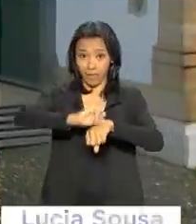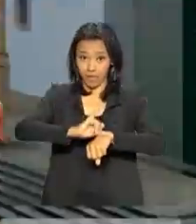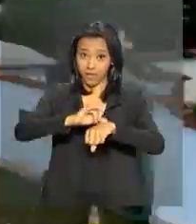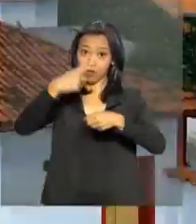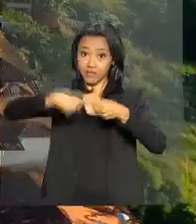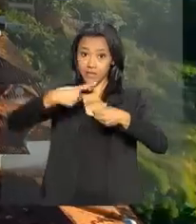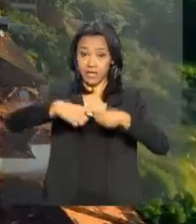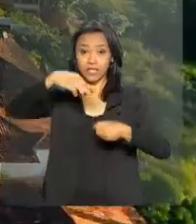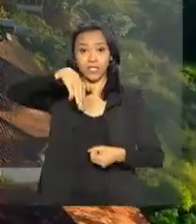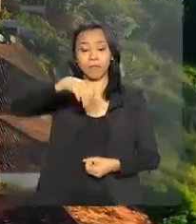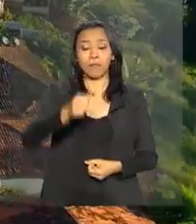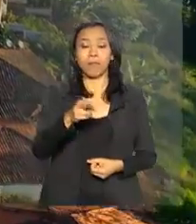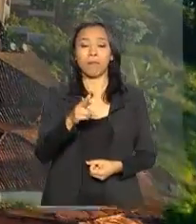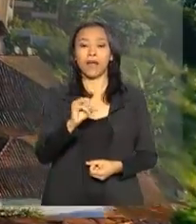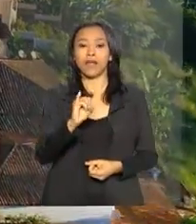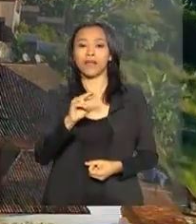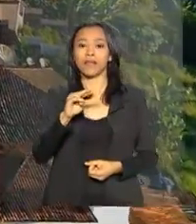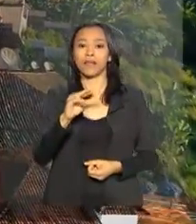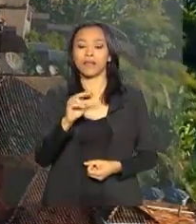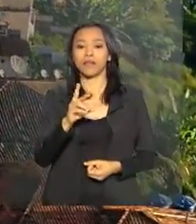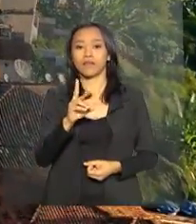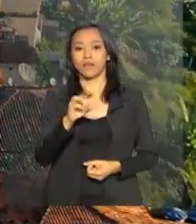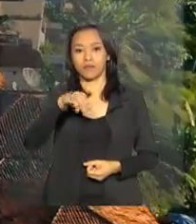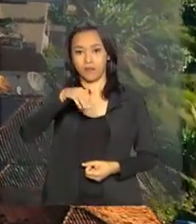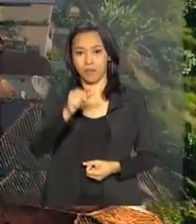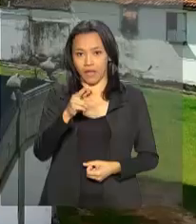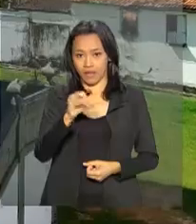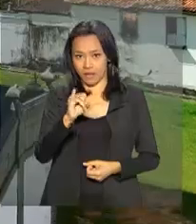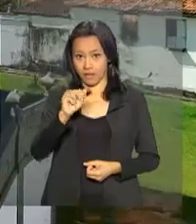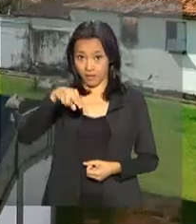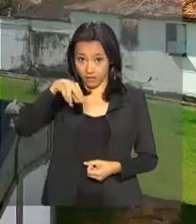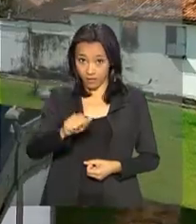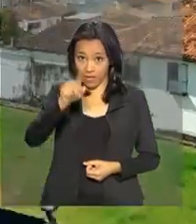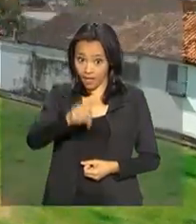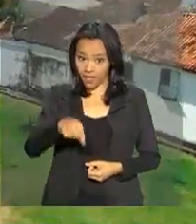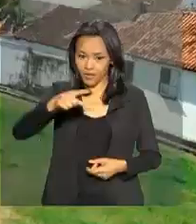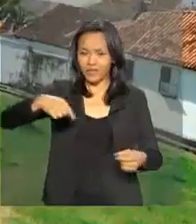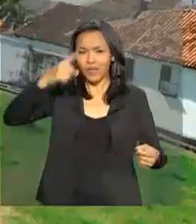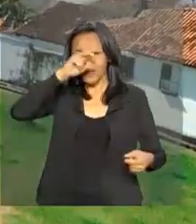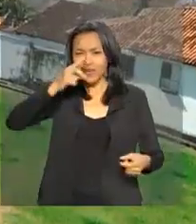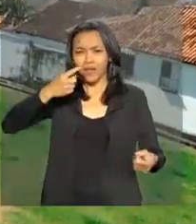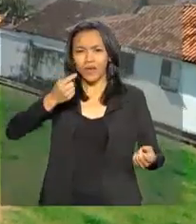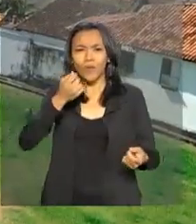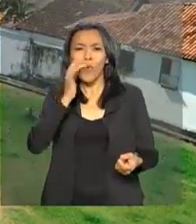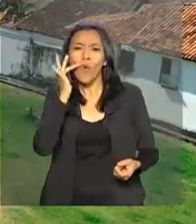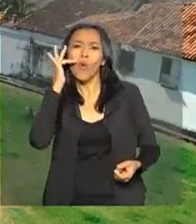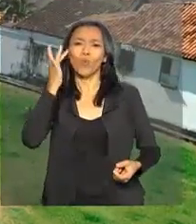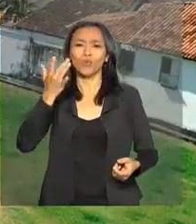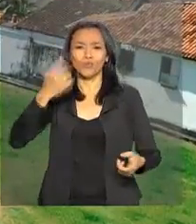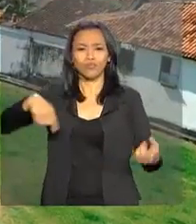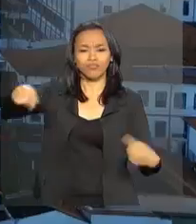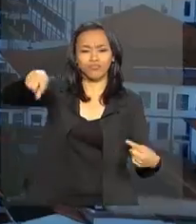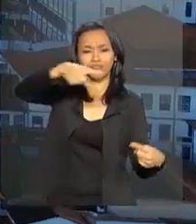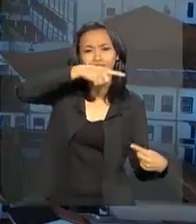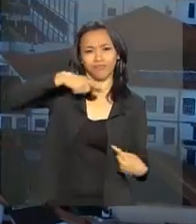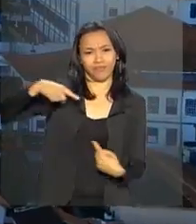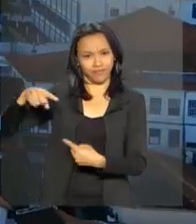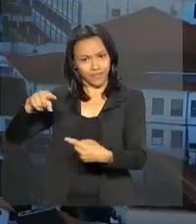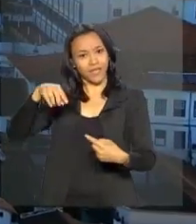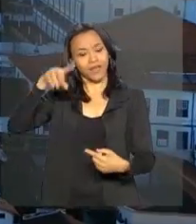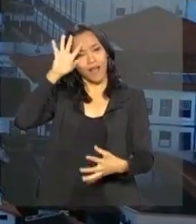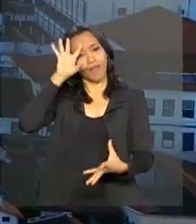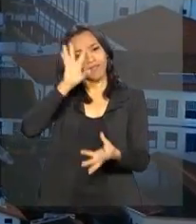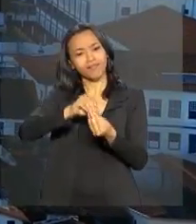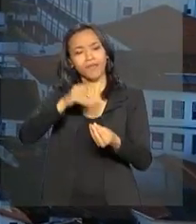Mariana faz parte do Circuito Turístico do Ouro de Minas Gerais e guarda parte importante da memória do país. A zona